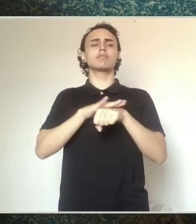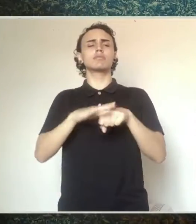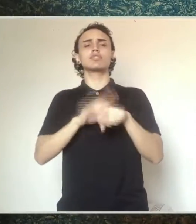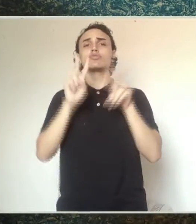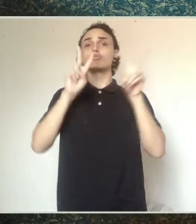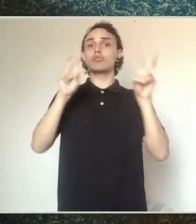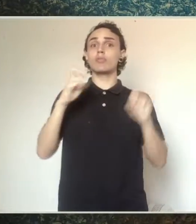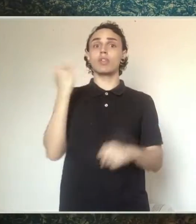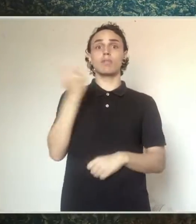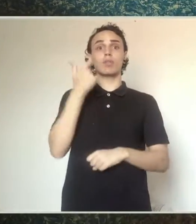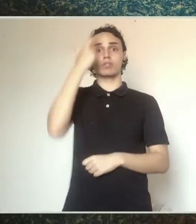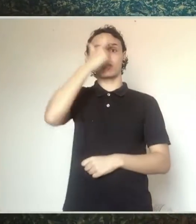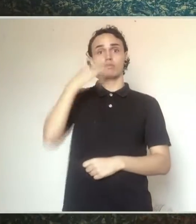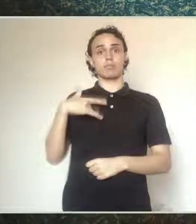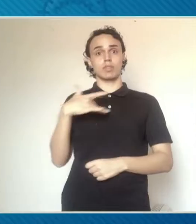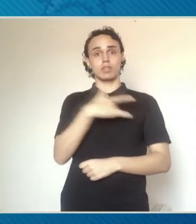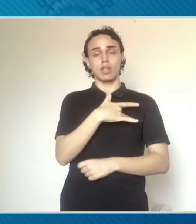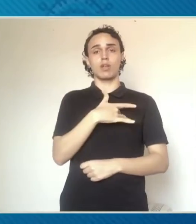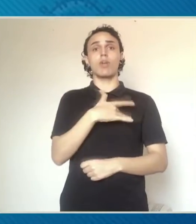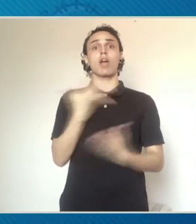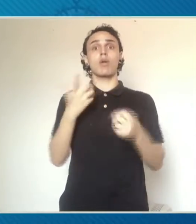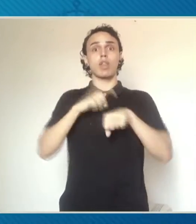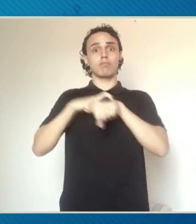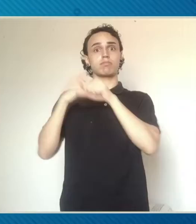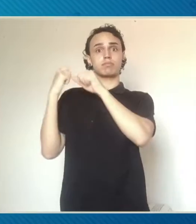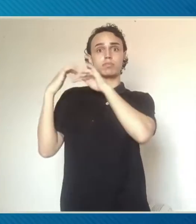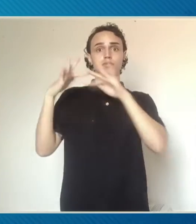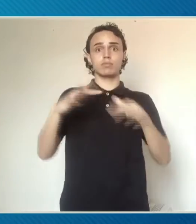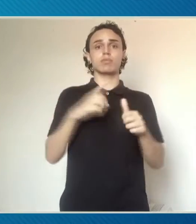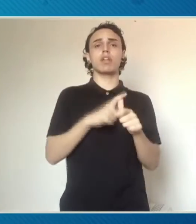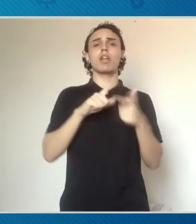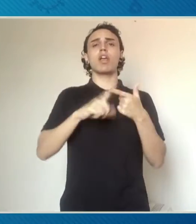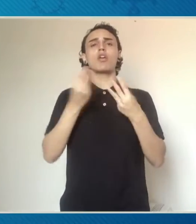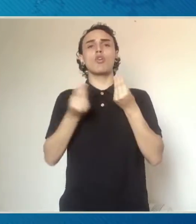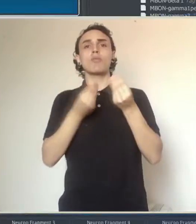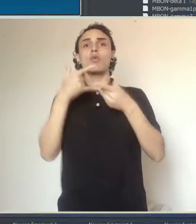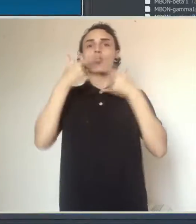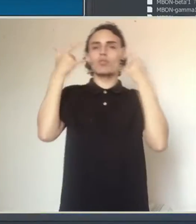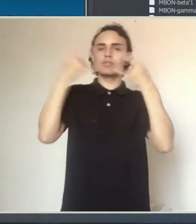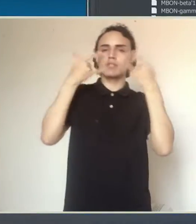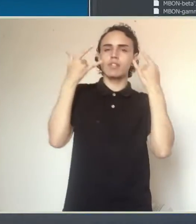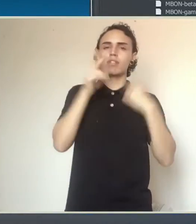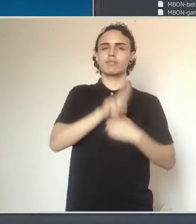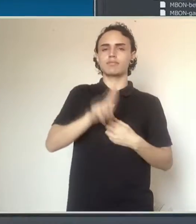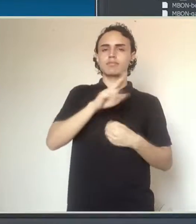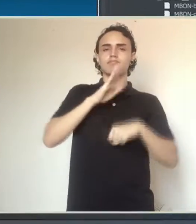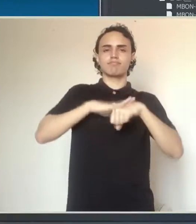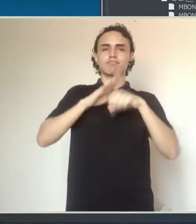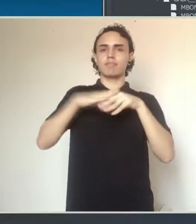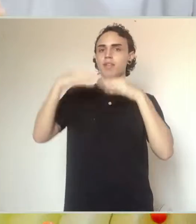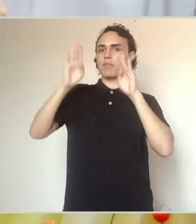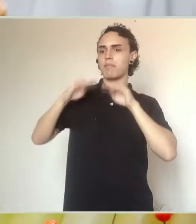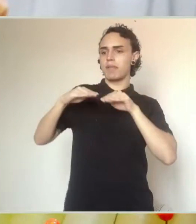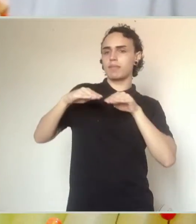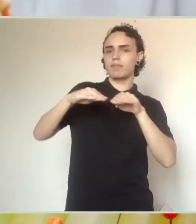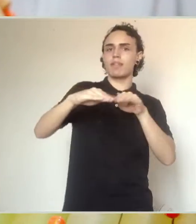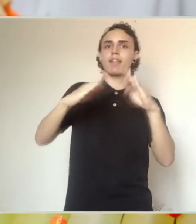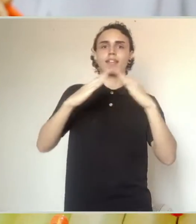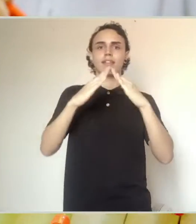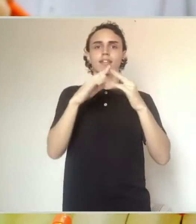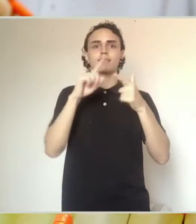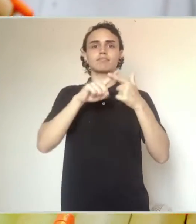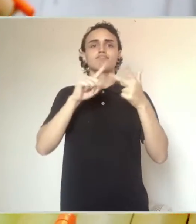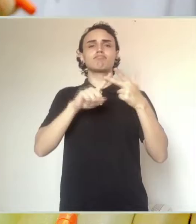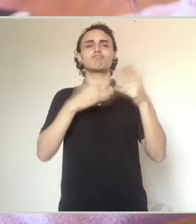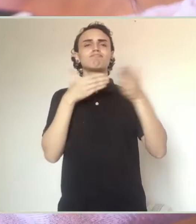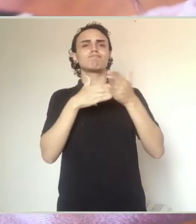mental em tempos de pandemia, sobre o uso de máscaras caseiras, os desafios de se desenvolver um remédio para a Covid